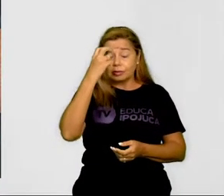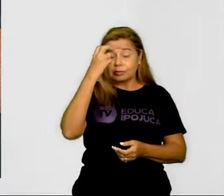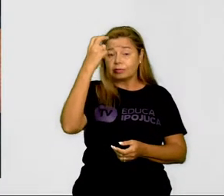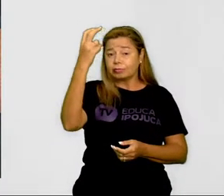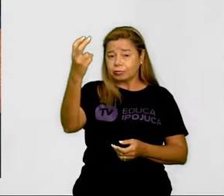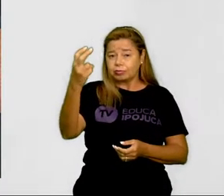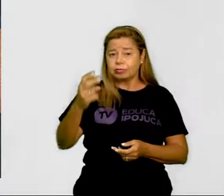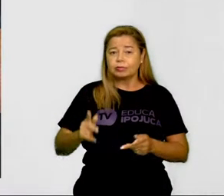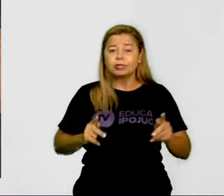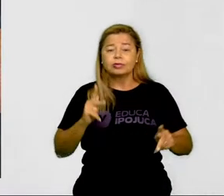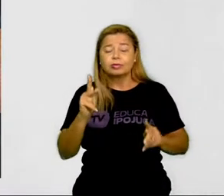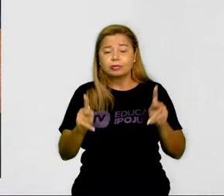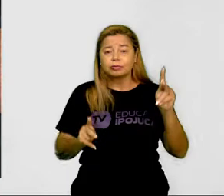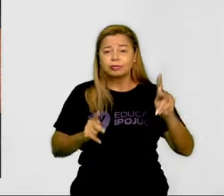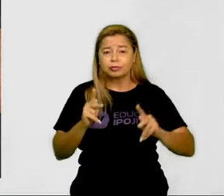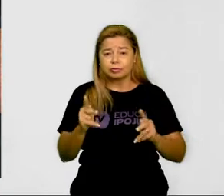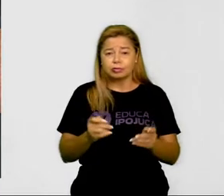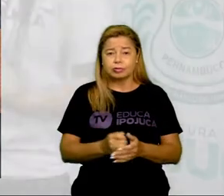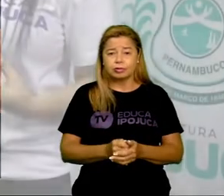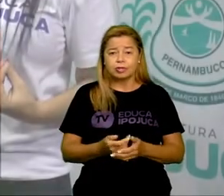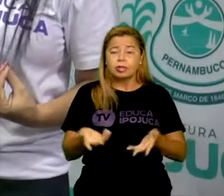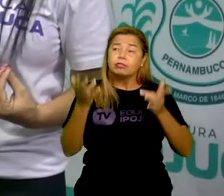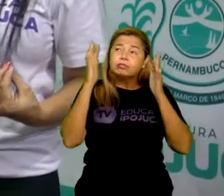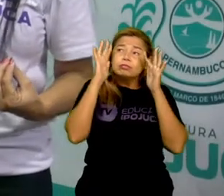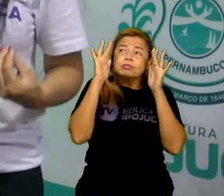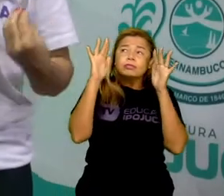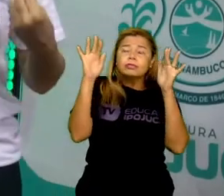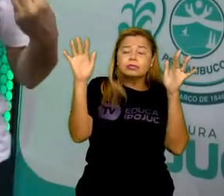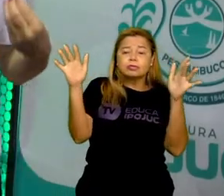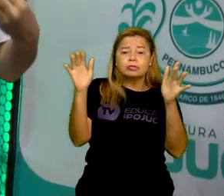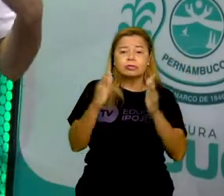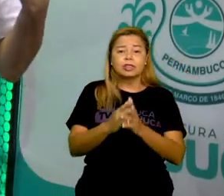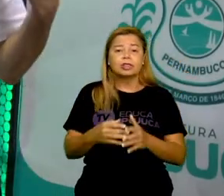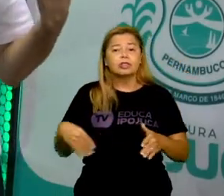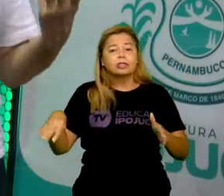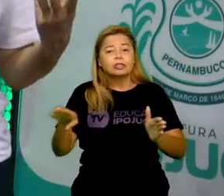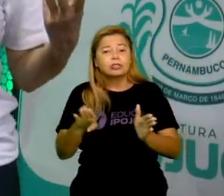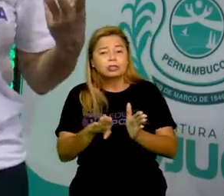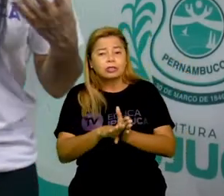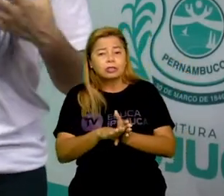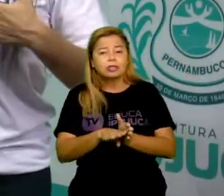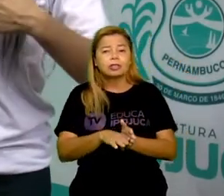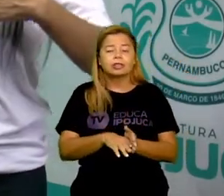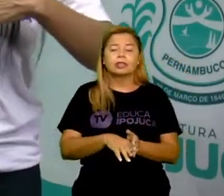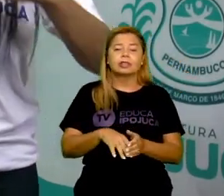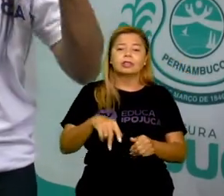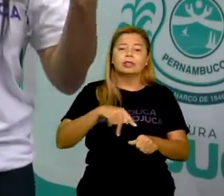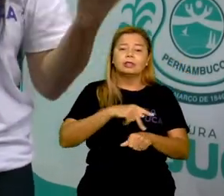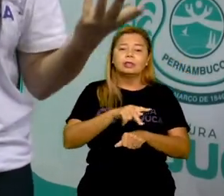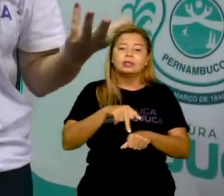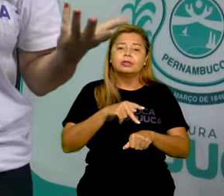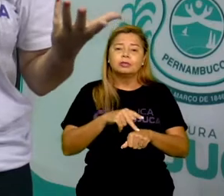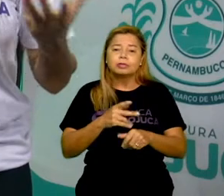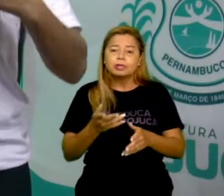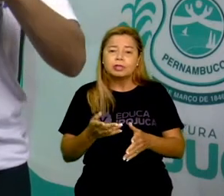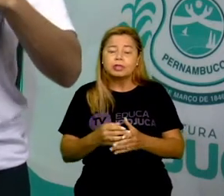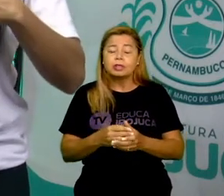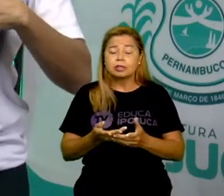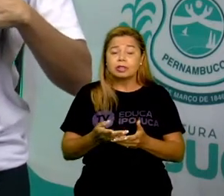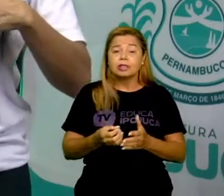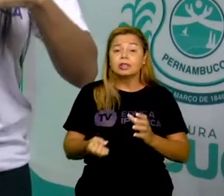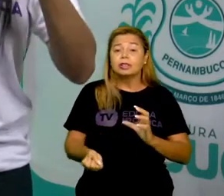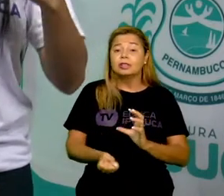imaginando que esse povo veio aqui para o nosso país e com isso criou essa diversidade.